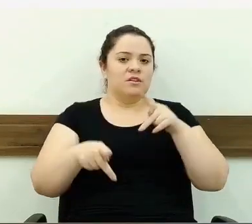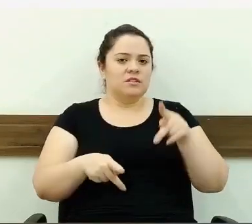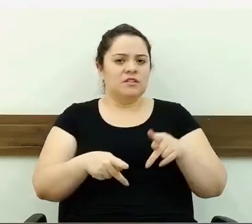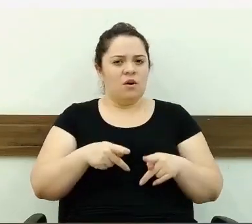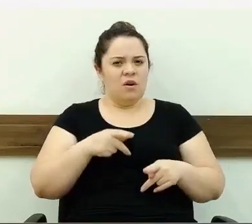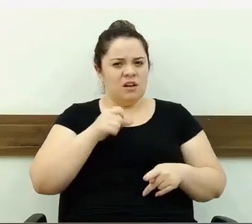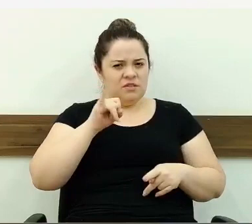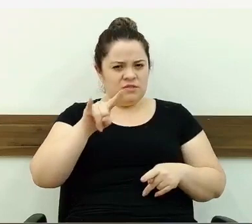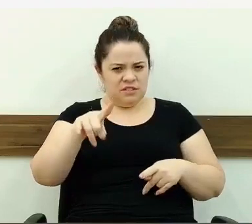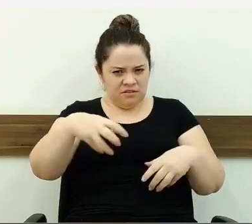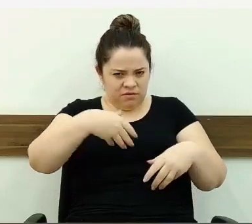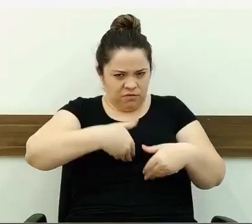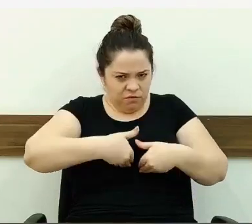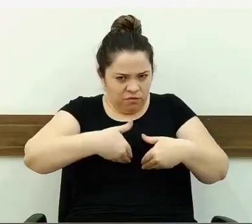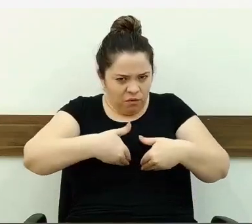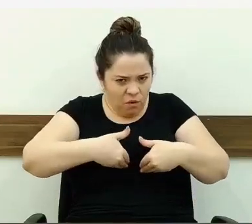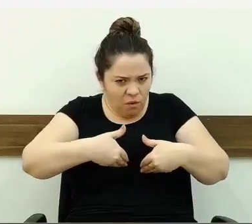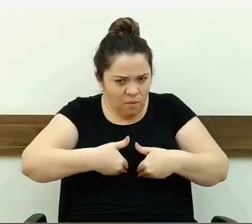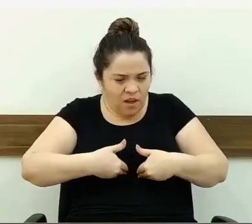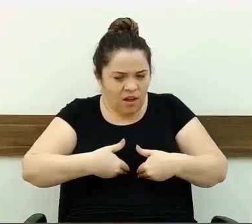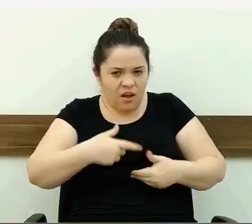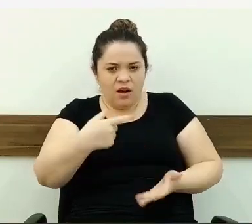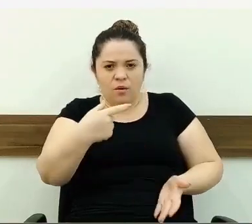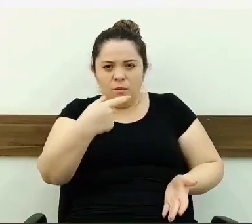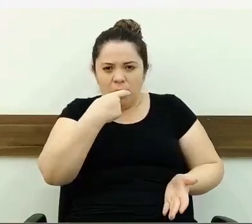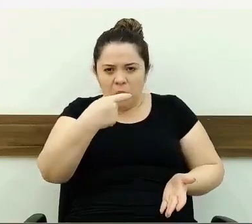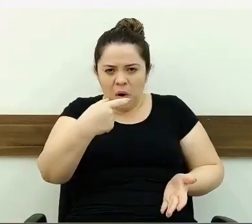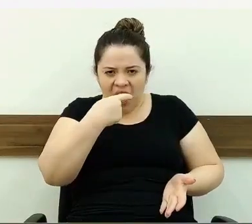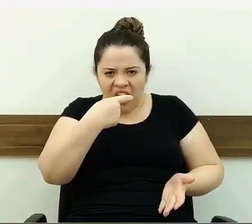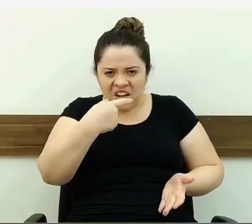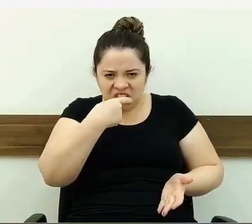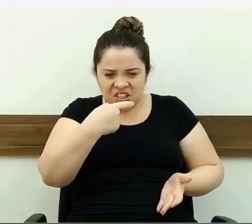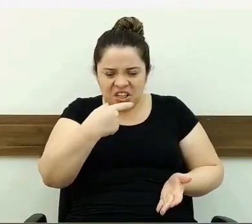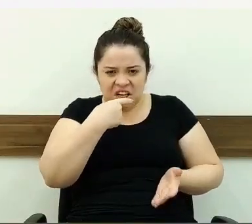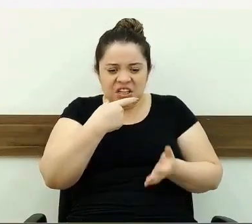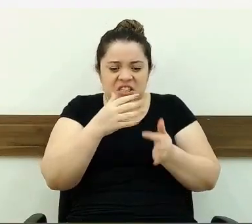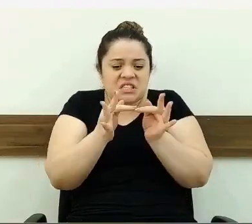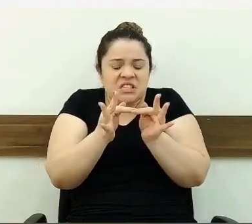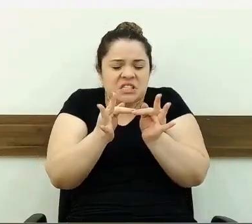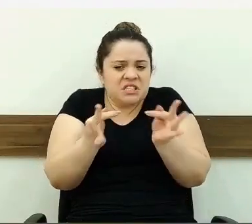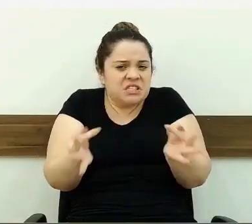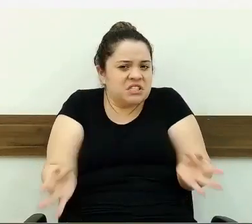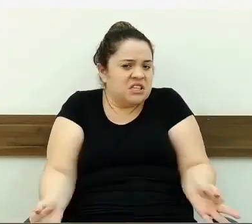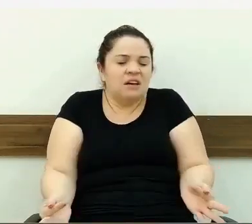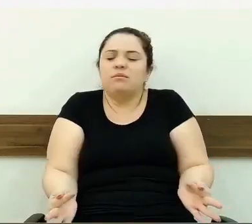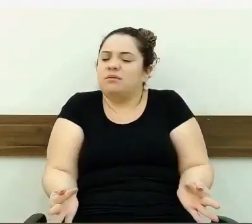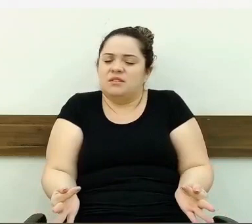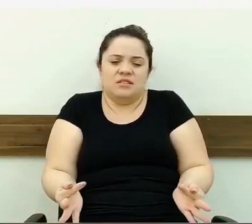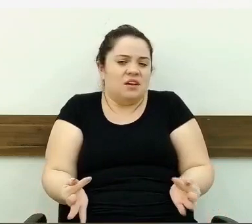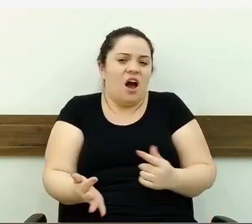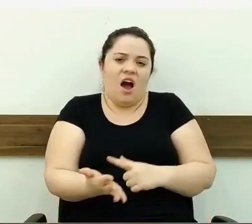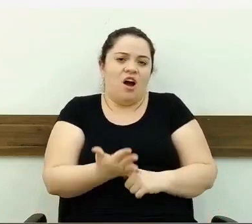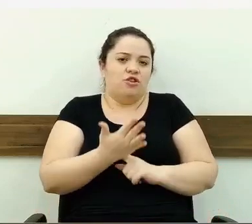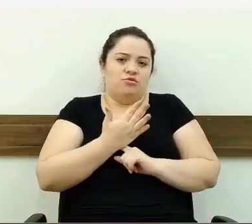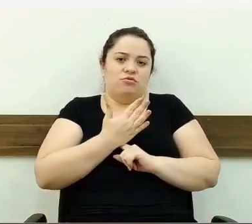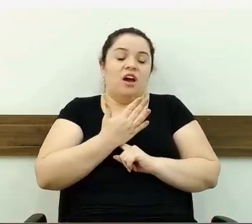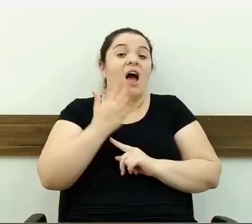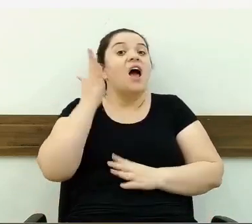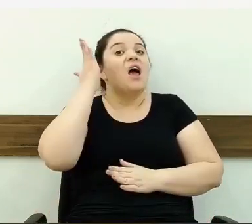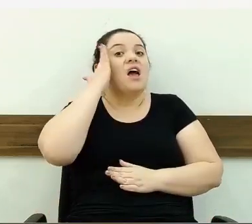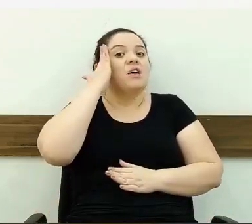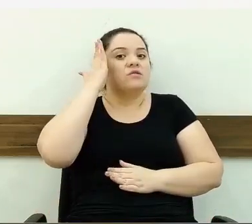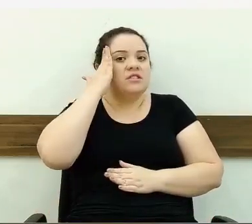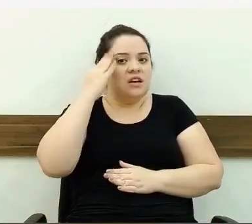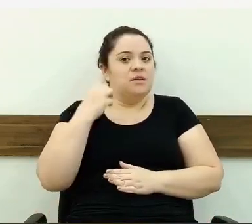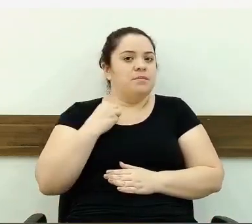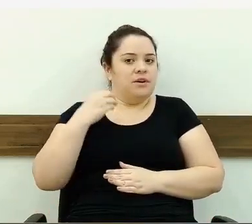fome, uma bolacha, uma bolacha de maisena, uma bolacha de água é válido. Eu sei porque eu viajei e eu senti essa